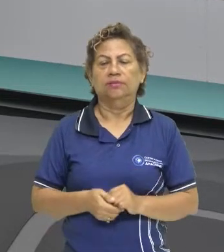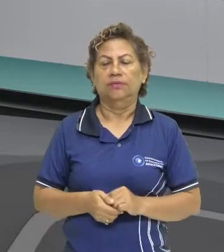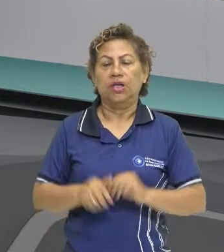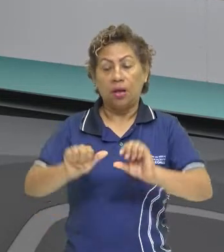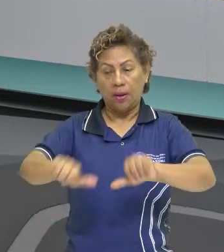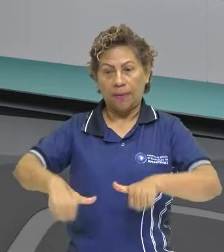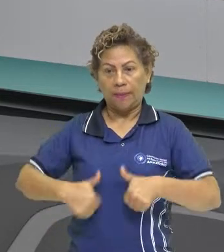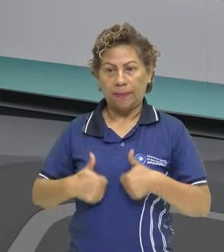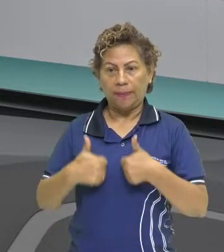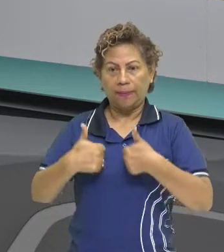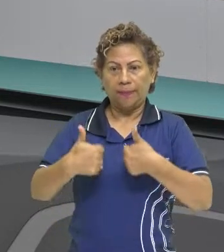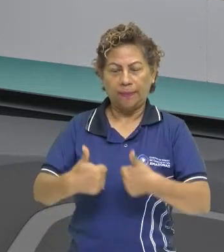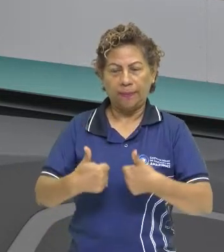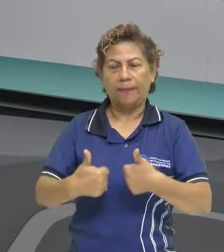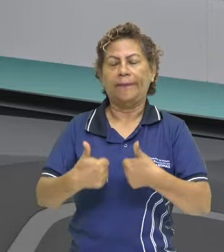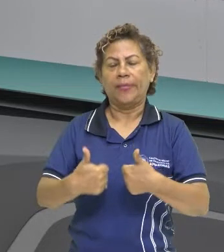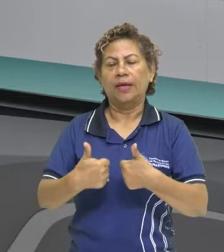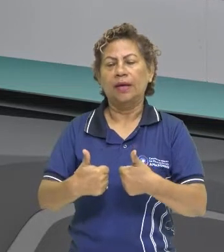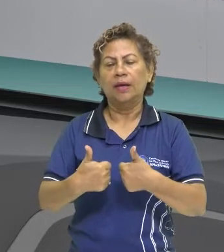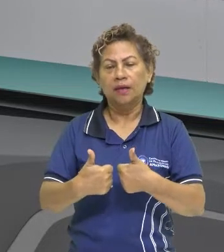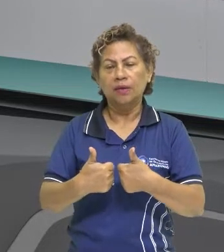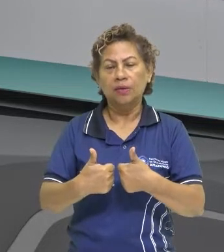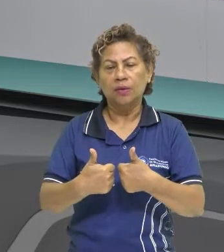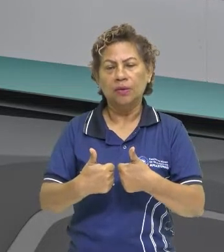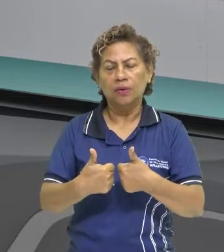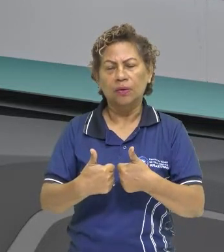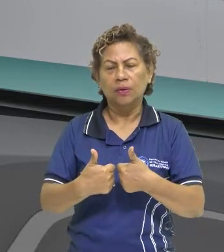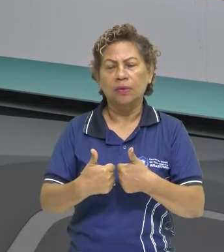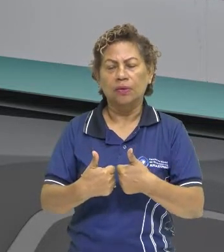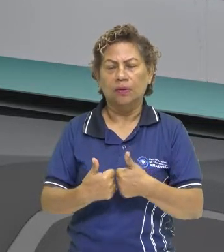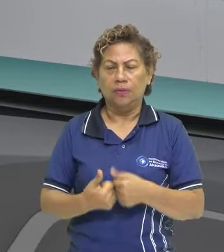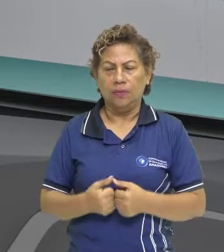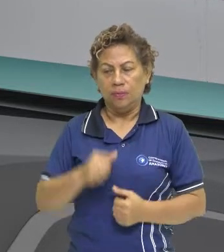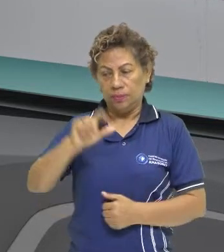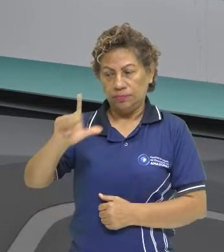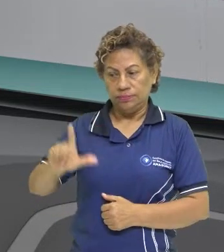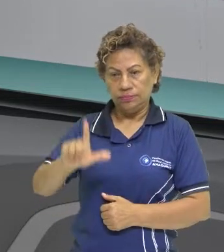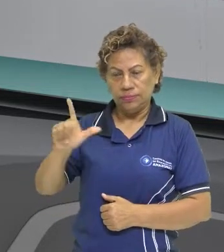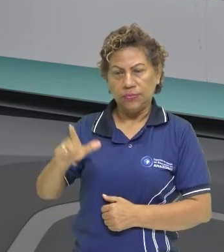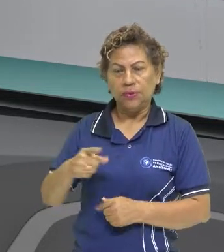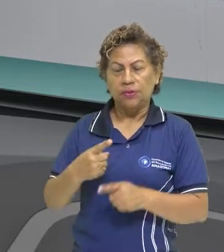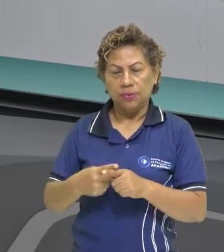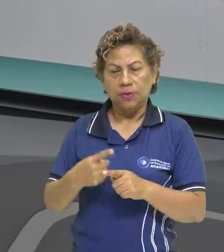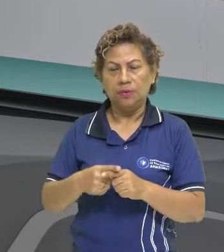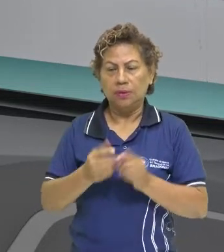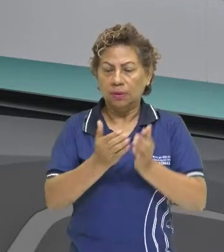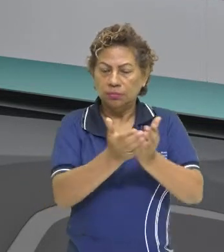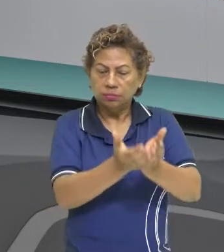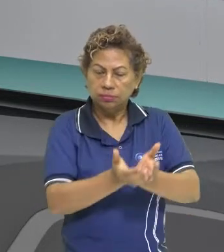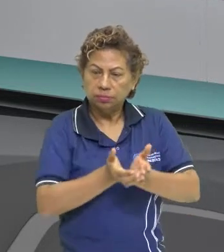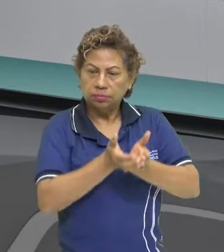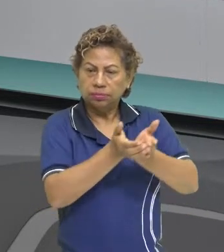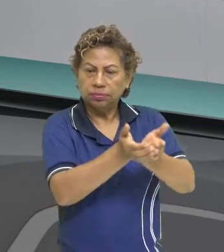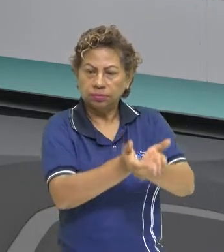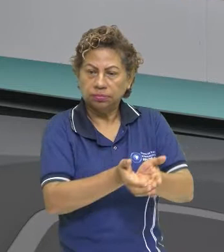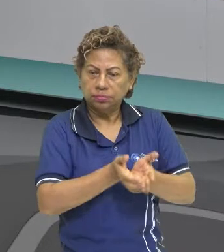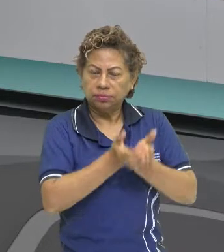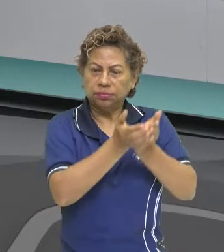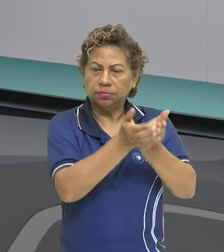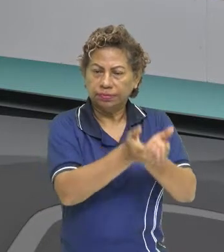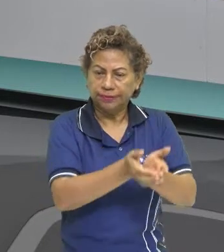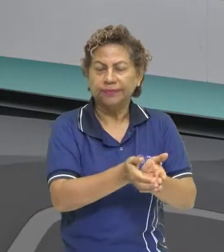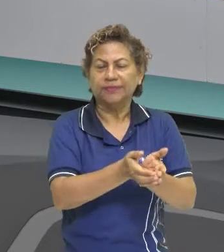qualidade estética, né, por quê? Porque a literatura dos navegantes, a literatura dos